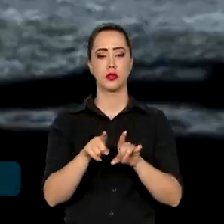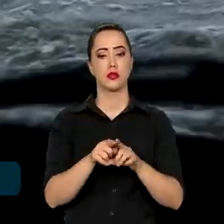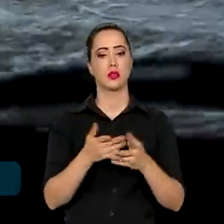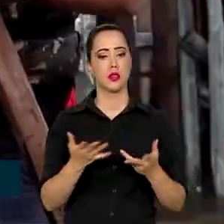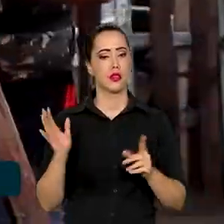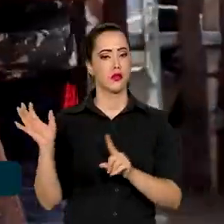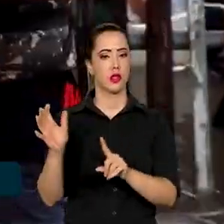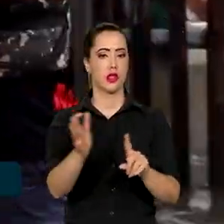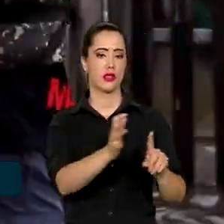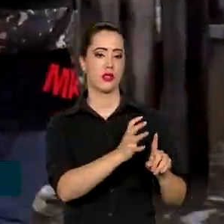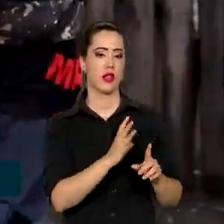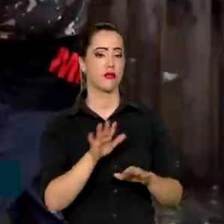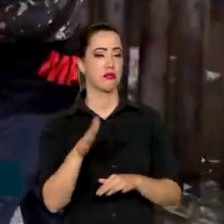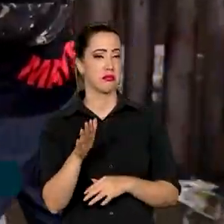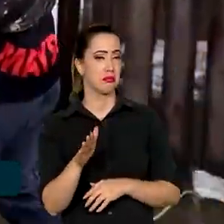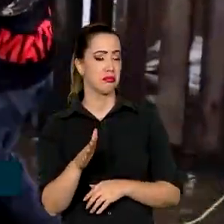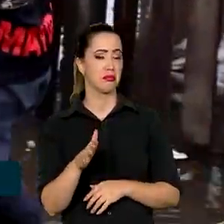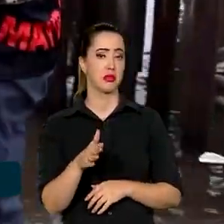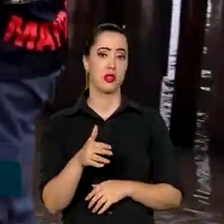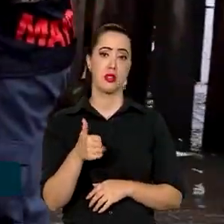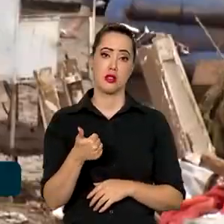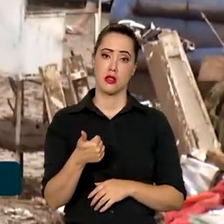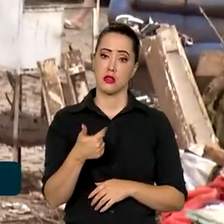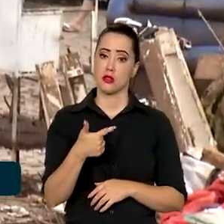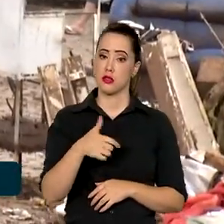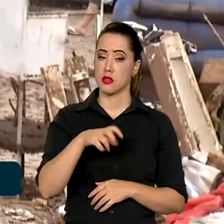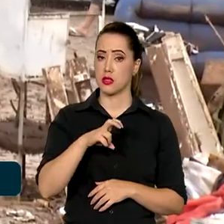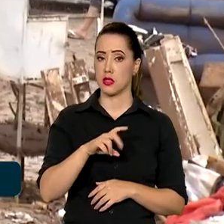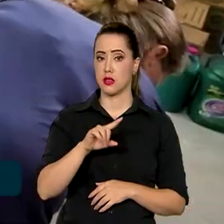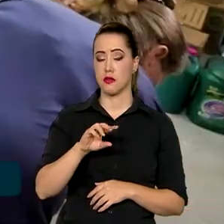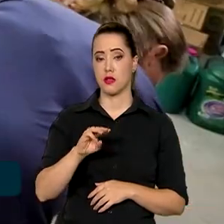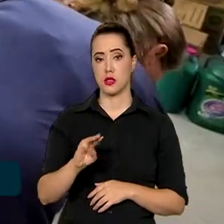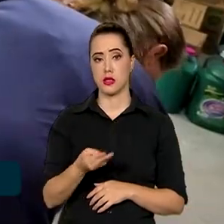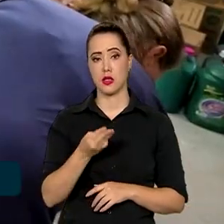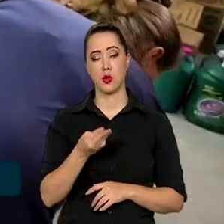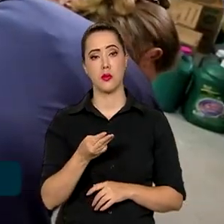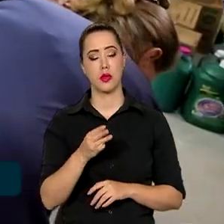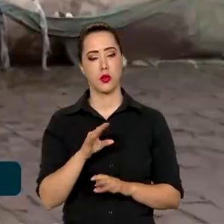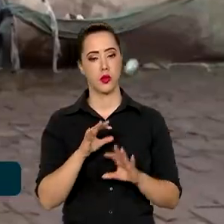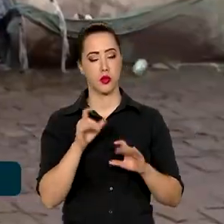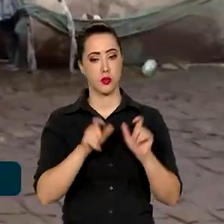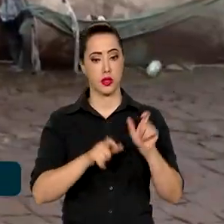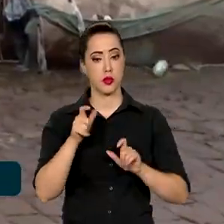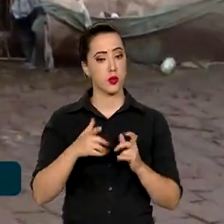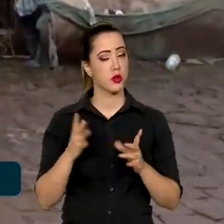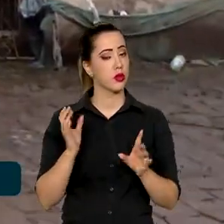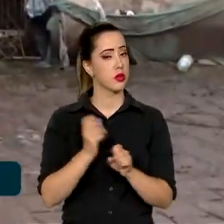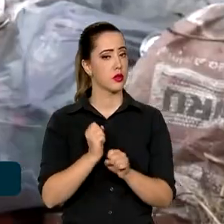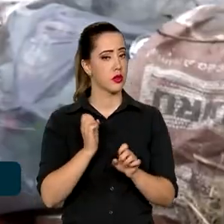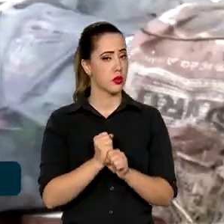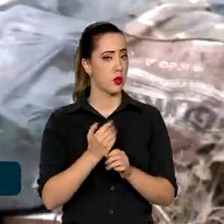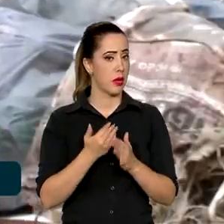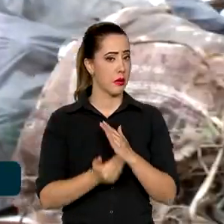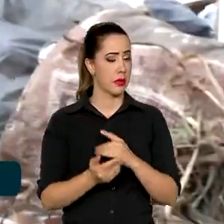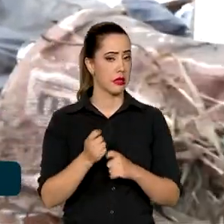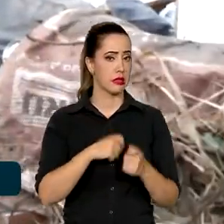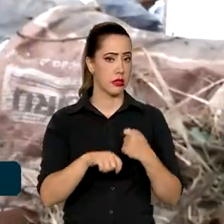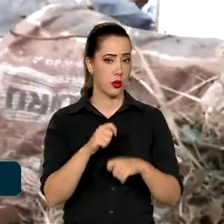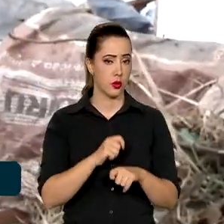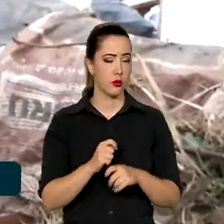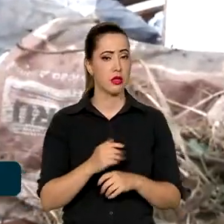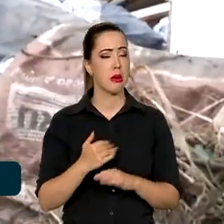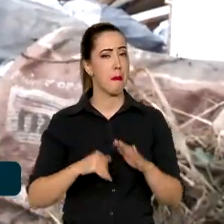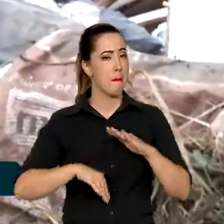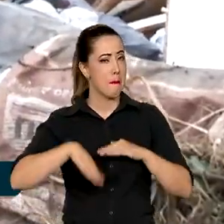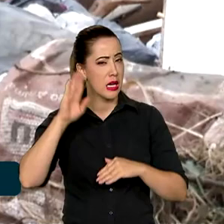impactaram pelo menos 125 milhões de pessoas e somaram perdas econômicas